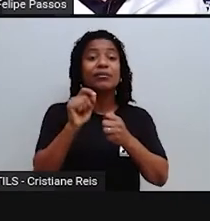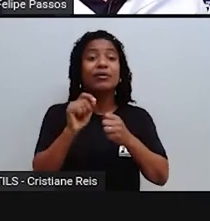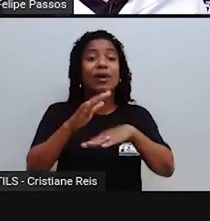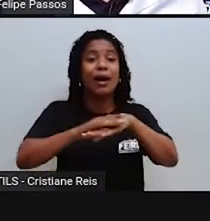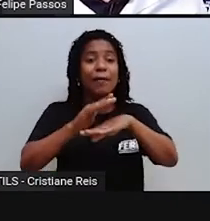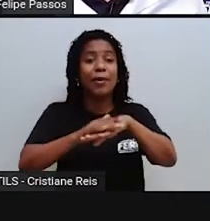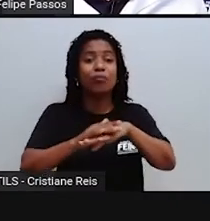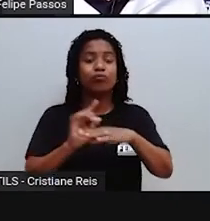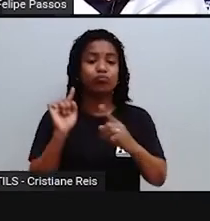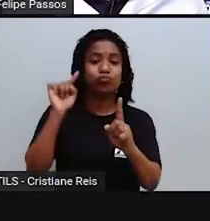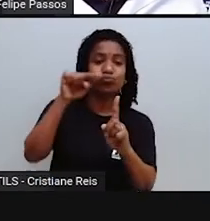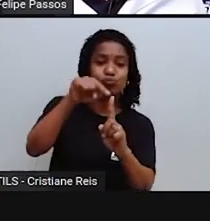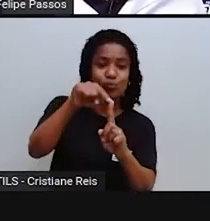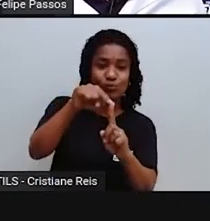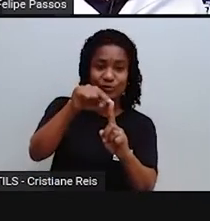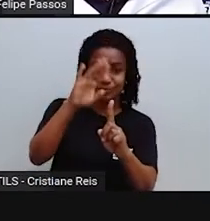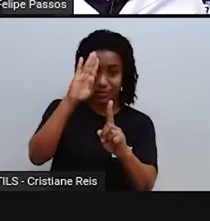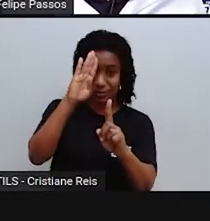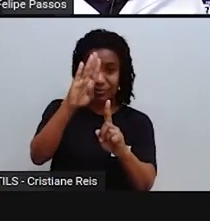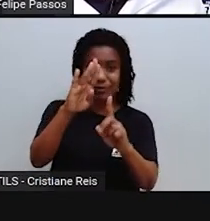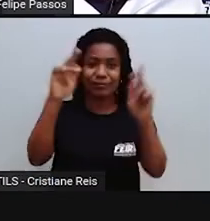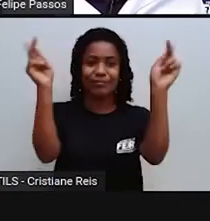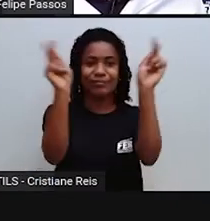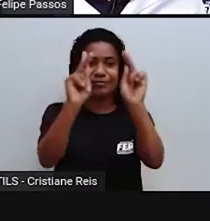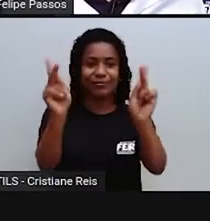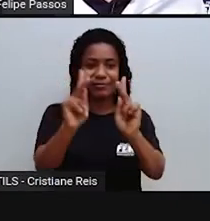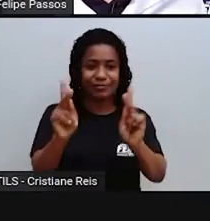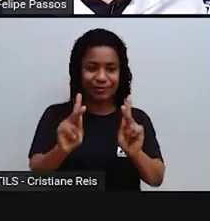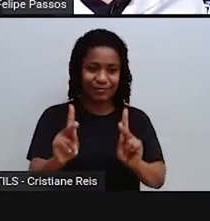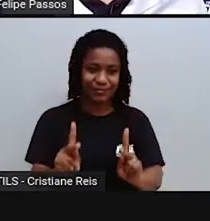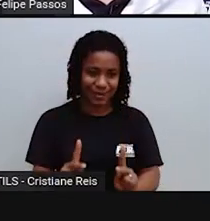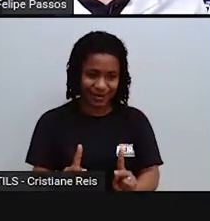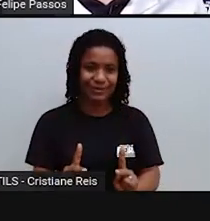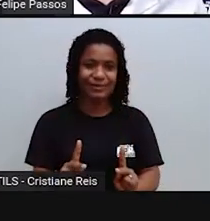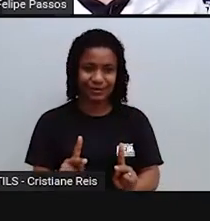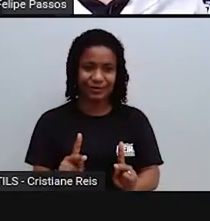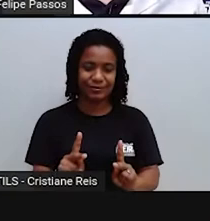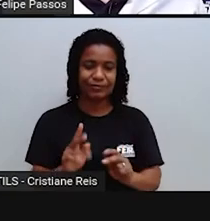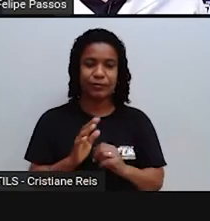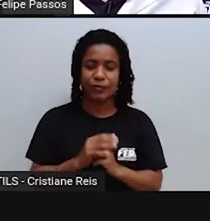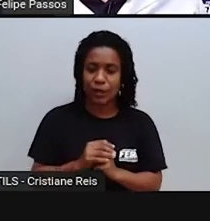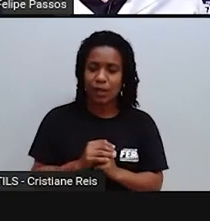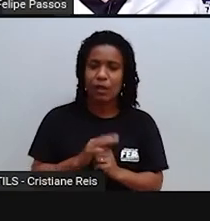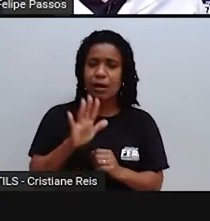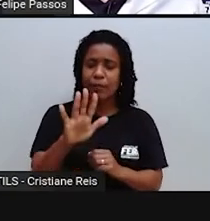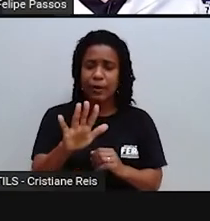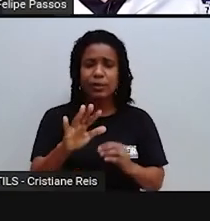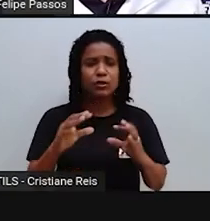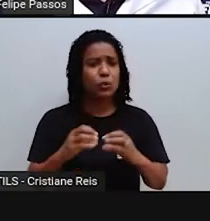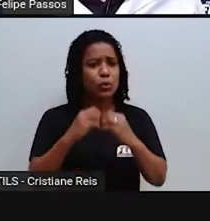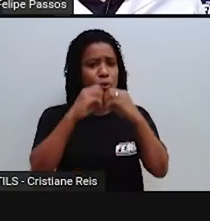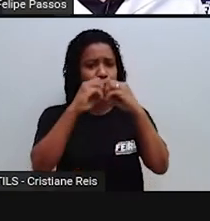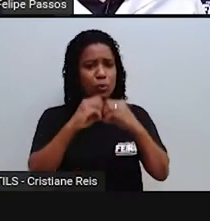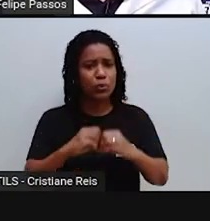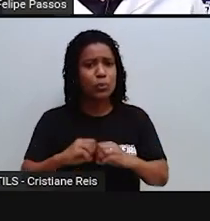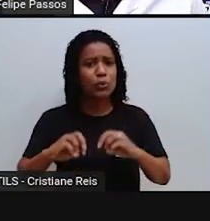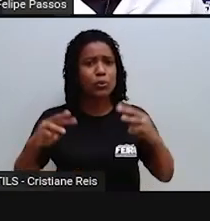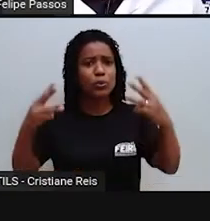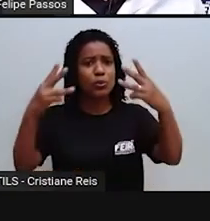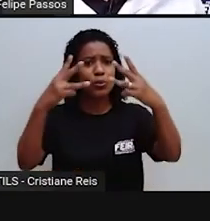manter a paz. Um dos marcos do surgimento da ONU é a criação do Estado de Israel, que seria justamente para